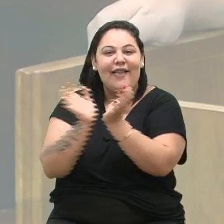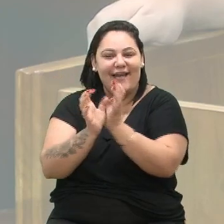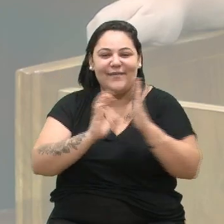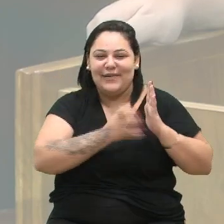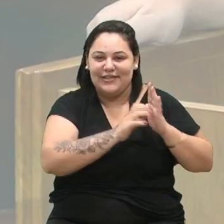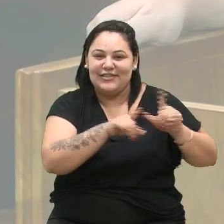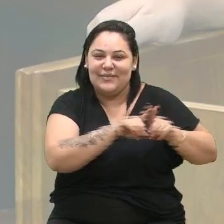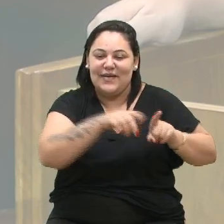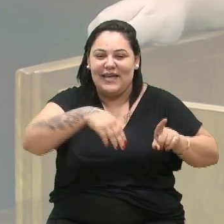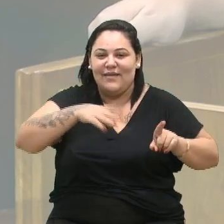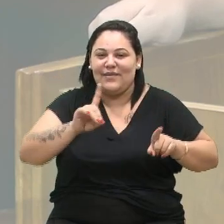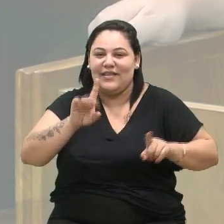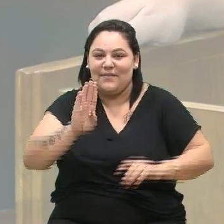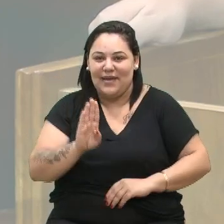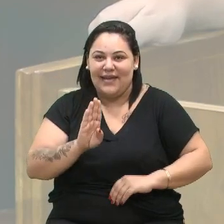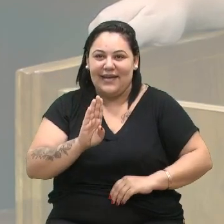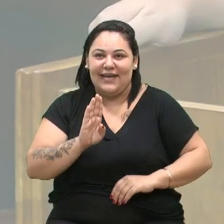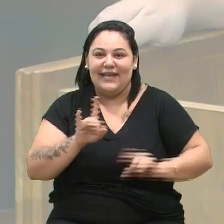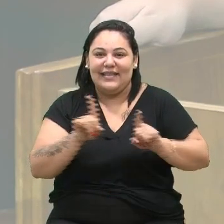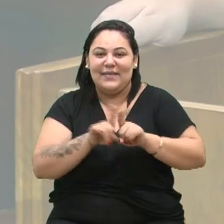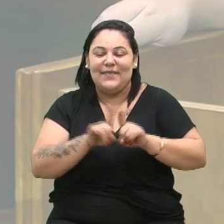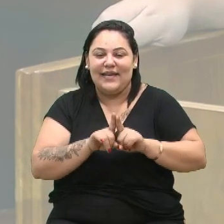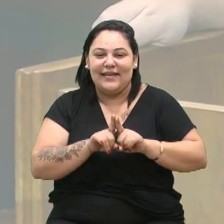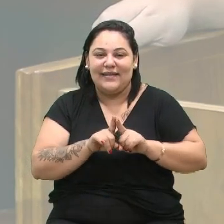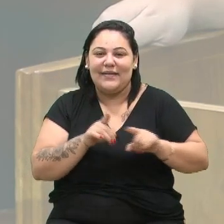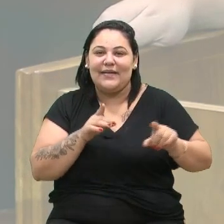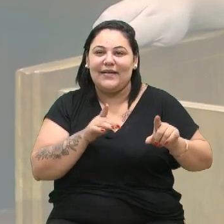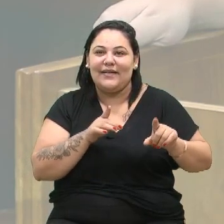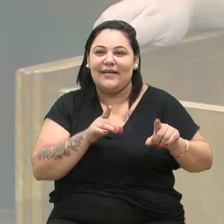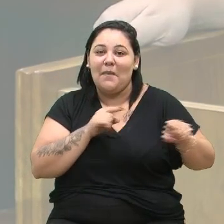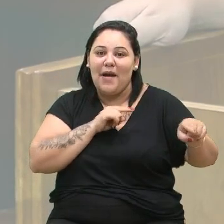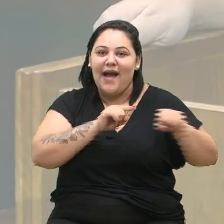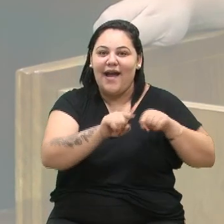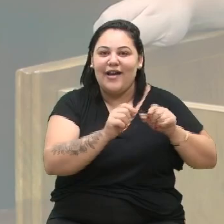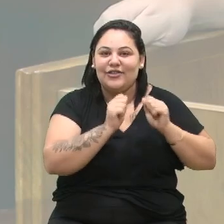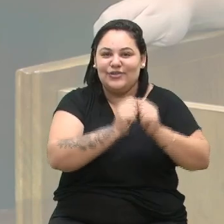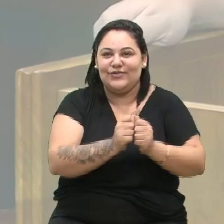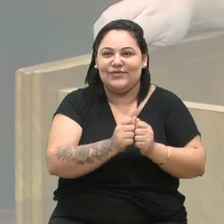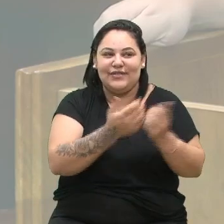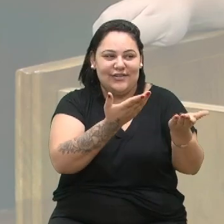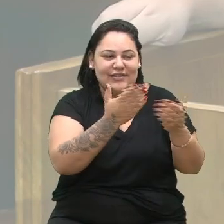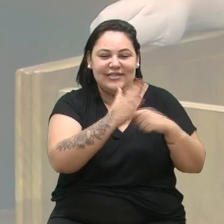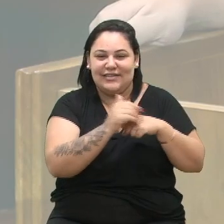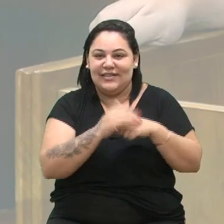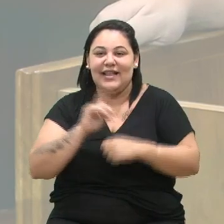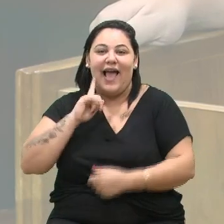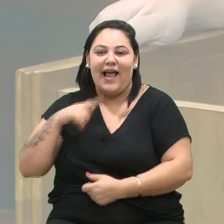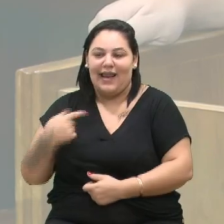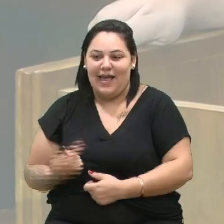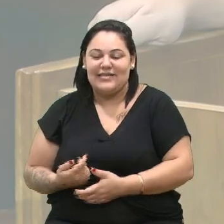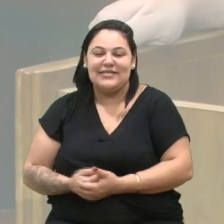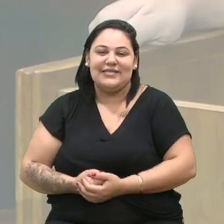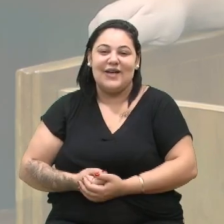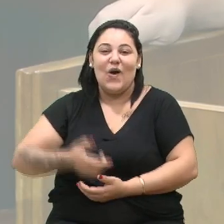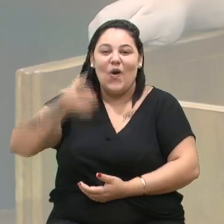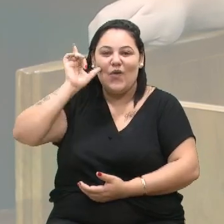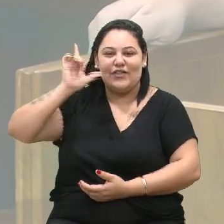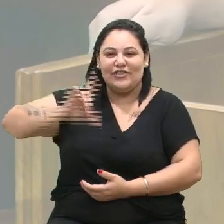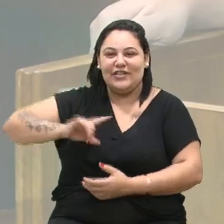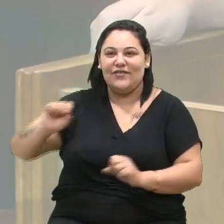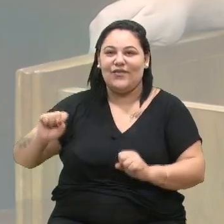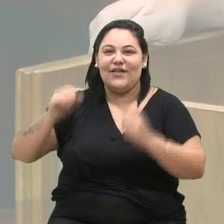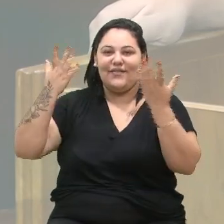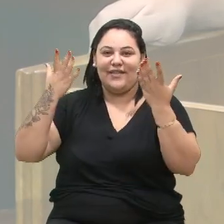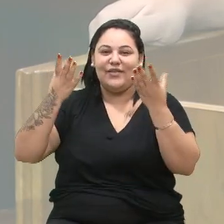também no MDB, concorri junto com ela, a nossa querida Gladys Friço. Então, ontem a gente teve um evento